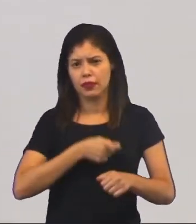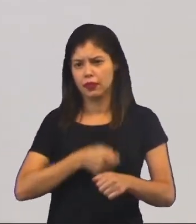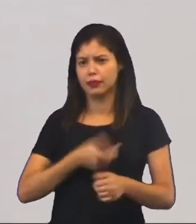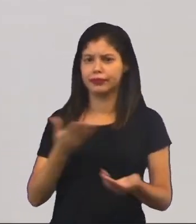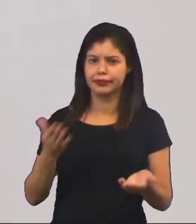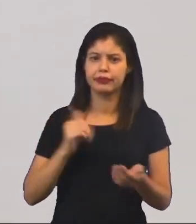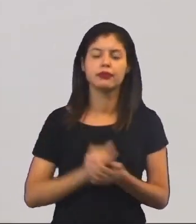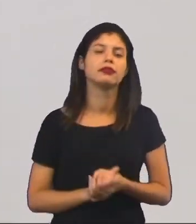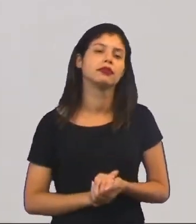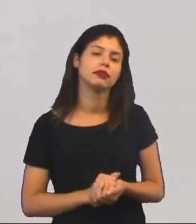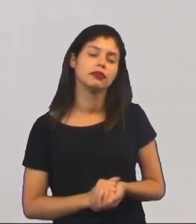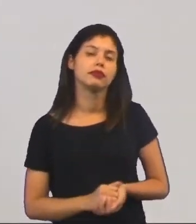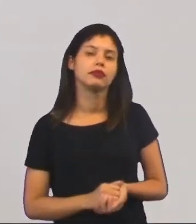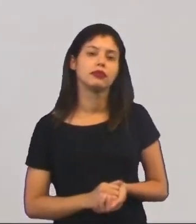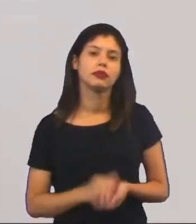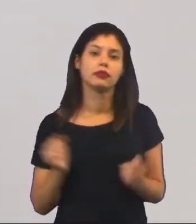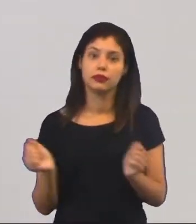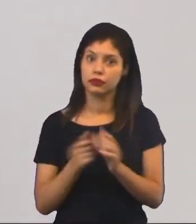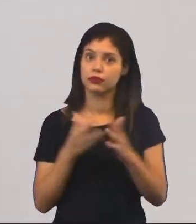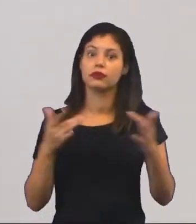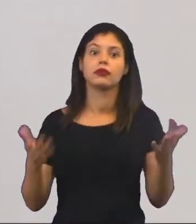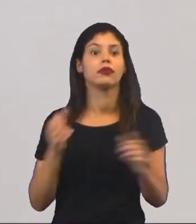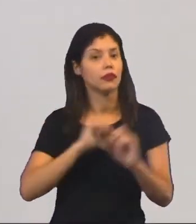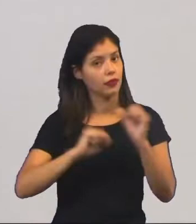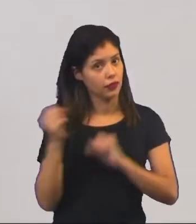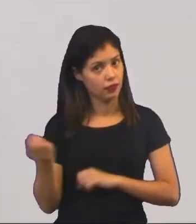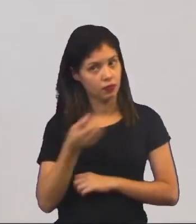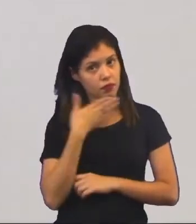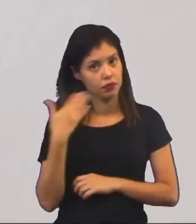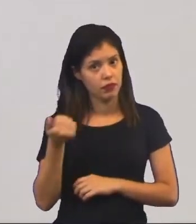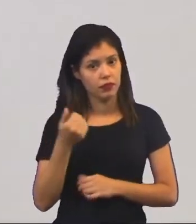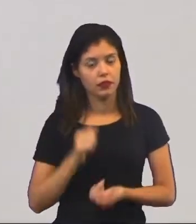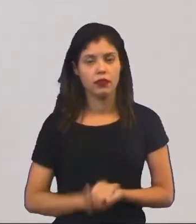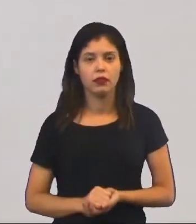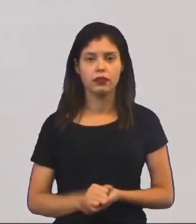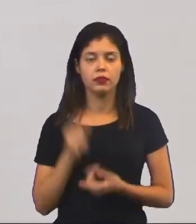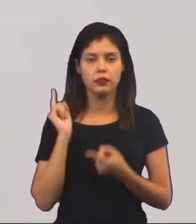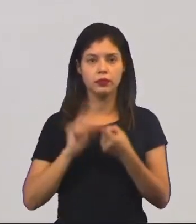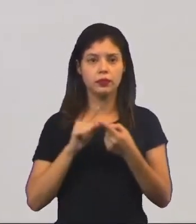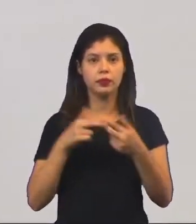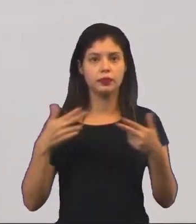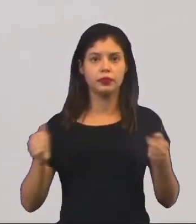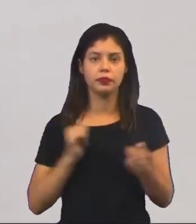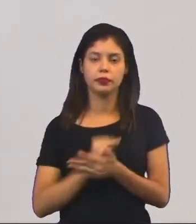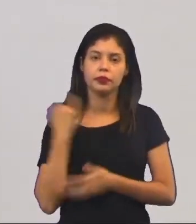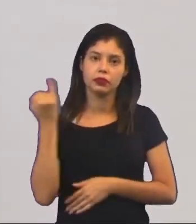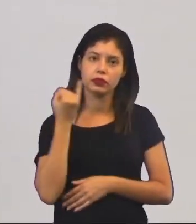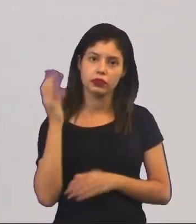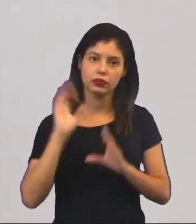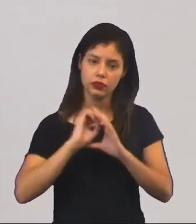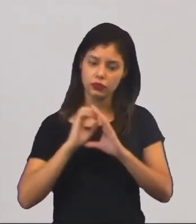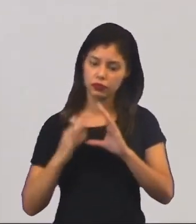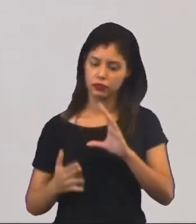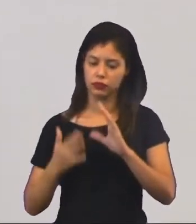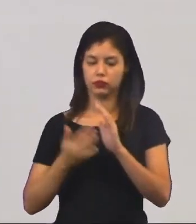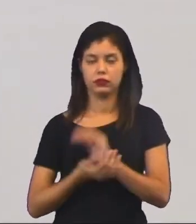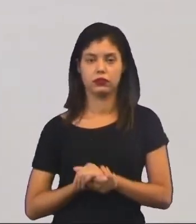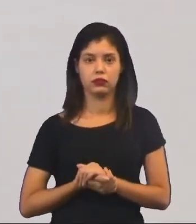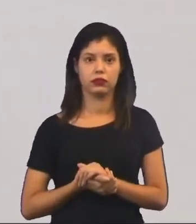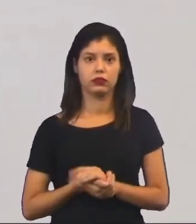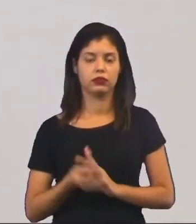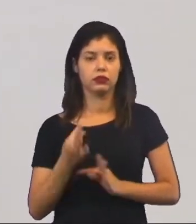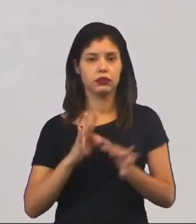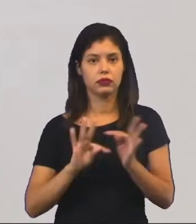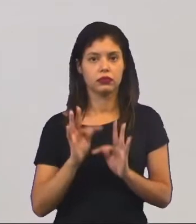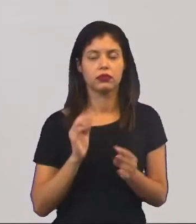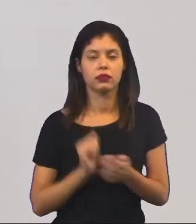eu já tive esse tipo de coisa aí. Graças a Deus que já se modernizou. Então, uma das coisas, inclusive, que vai caracterizar a